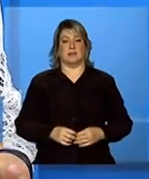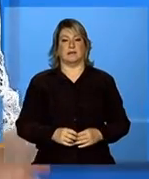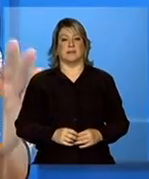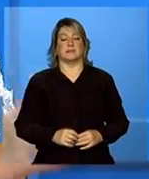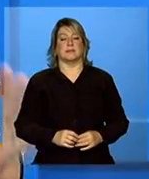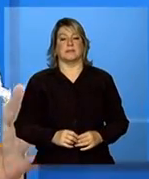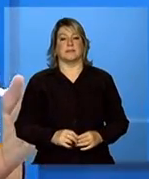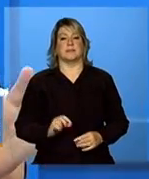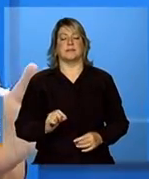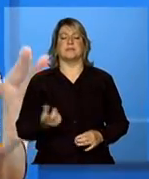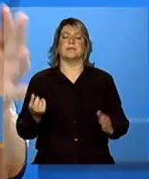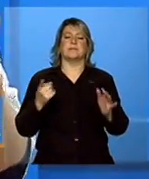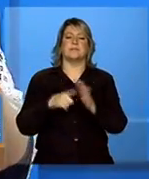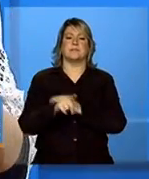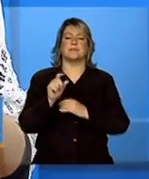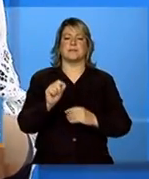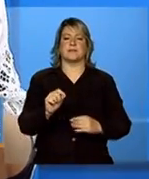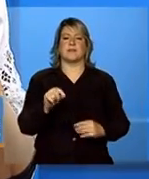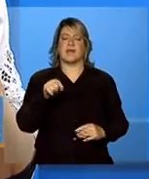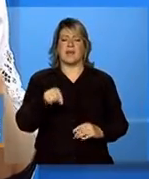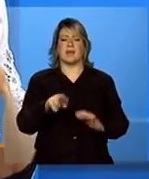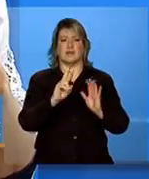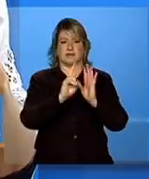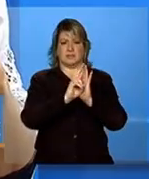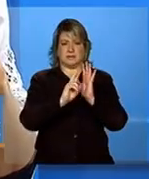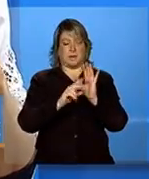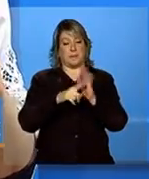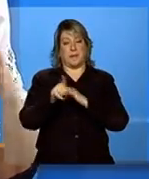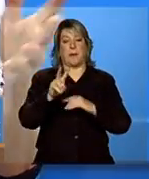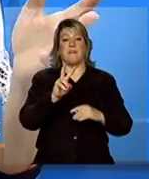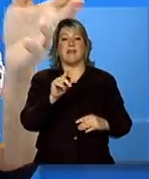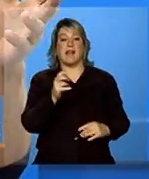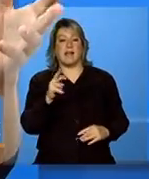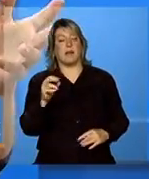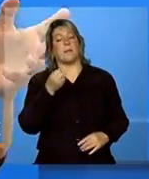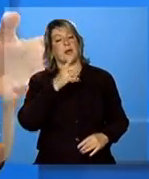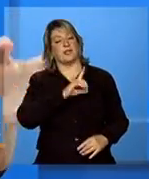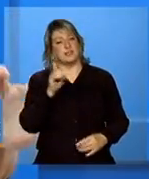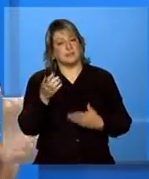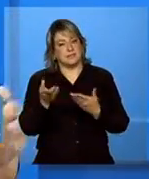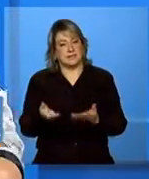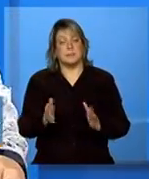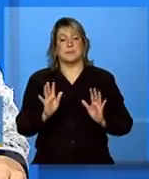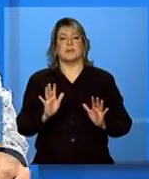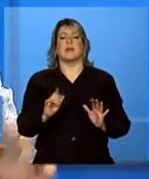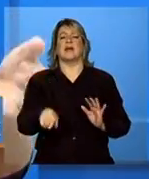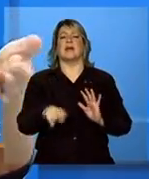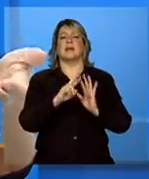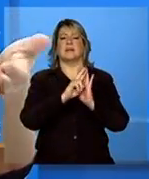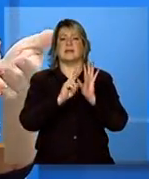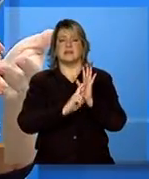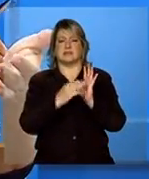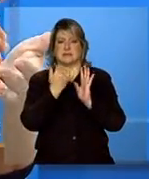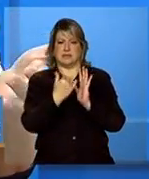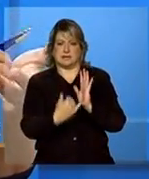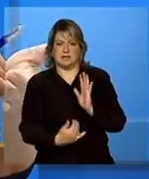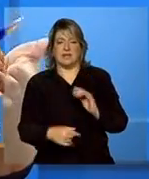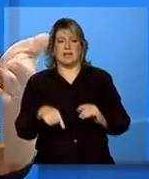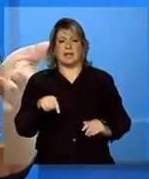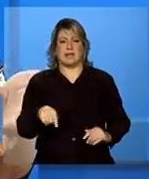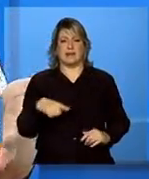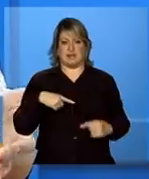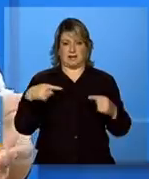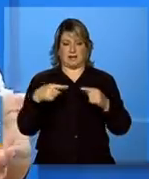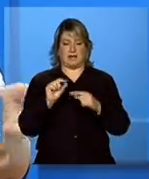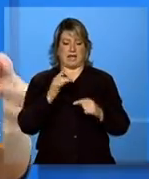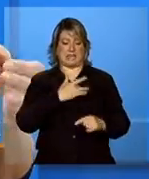as condicionalidades, elas estão... Primeiro, bom dia, né? Mas as condicionalidades, elas são ligadas à saúde